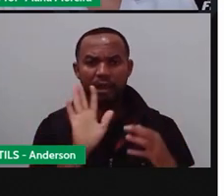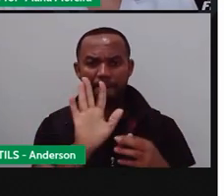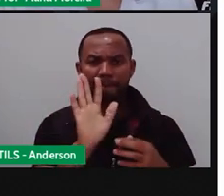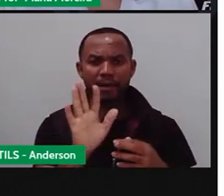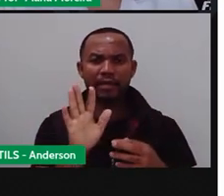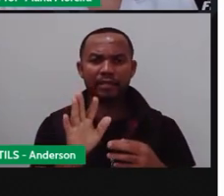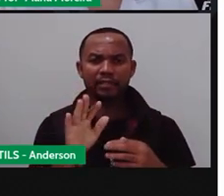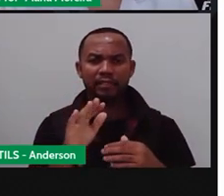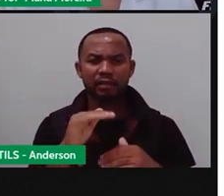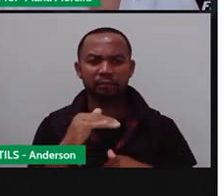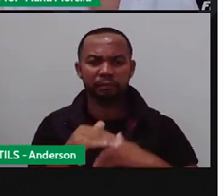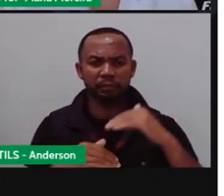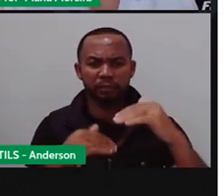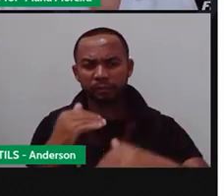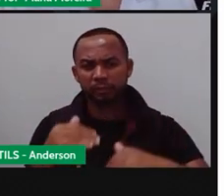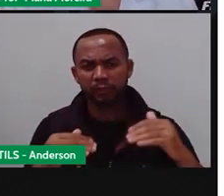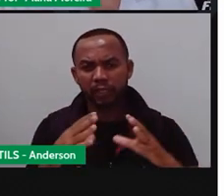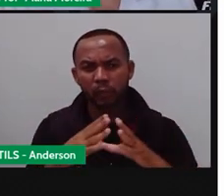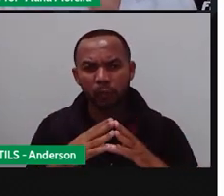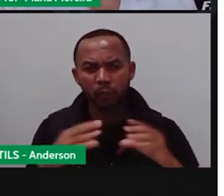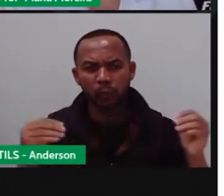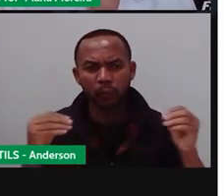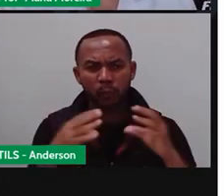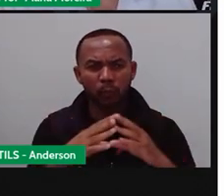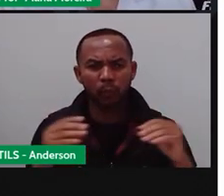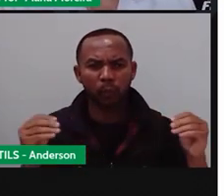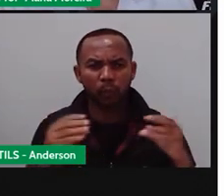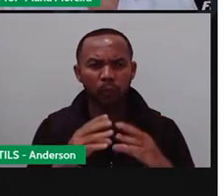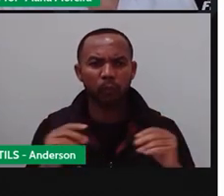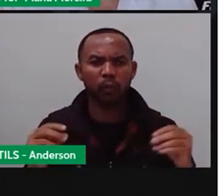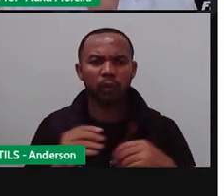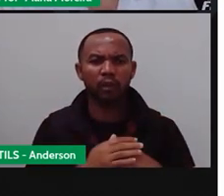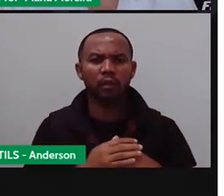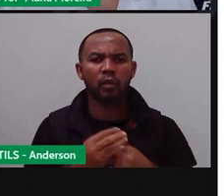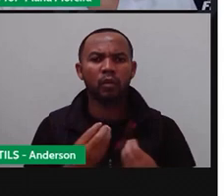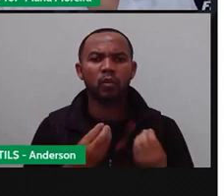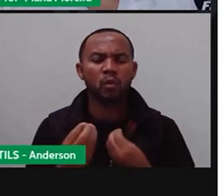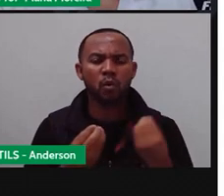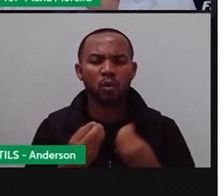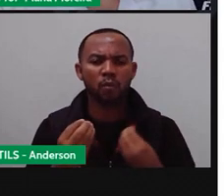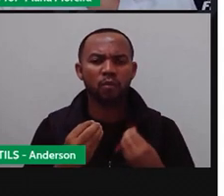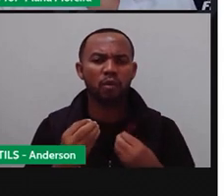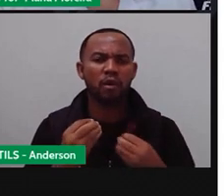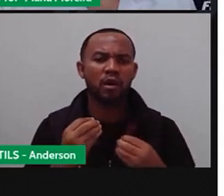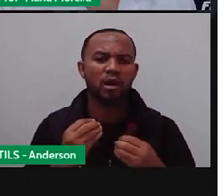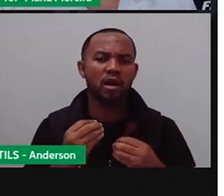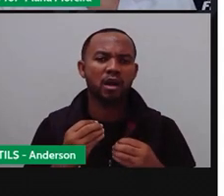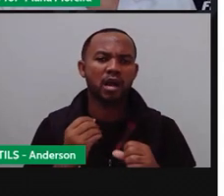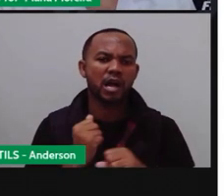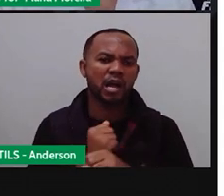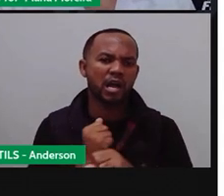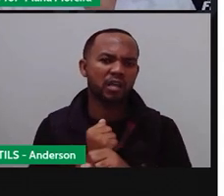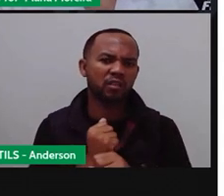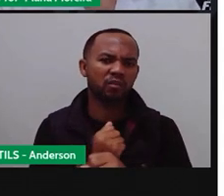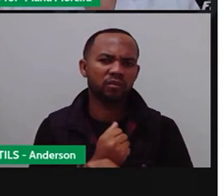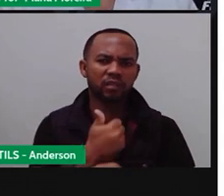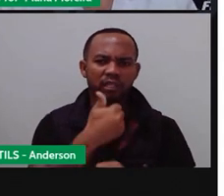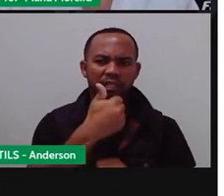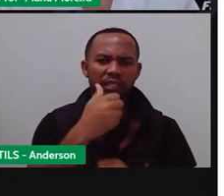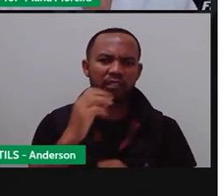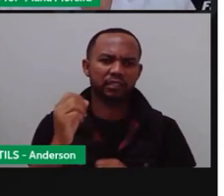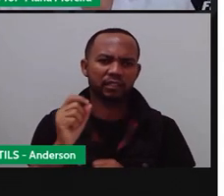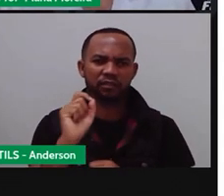Desaparecendo aos poucos. Para entrar nessa lista, é preciso que nos últimos 10 anos, os animais tenham reduzido em